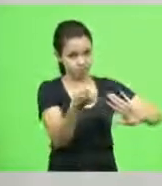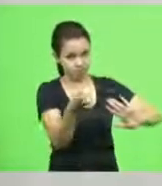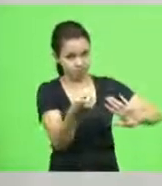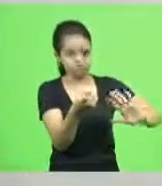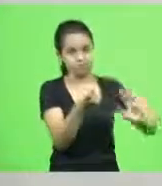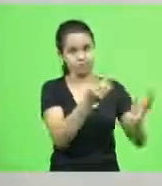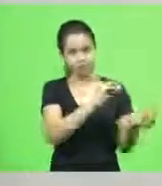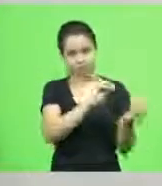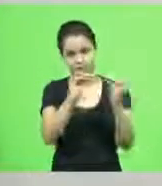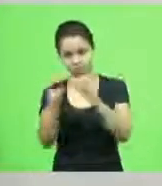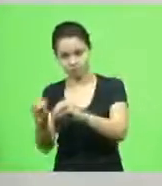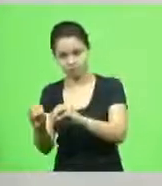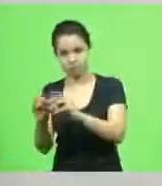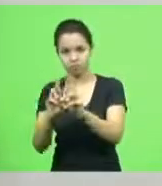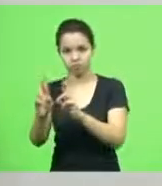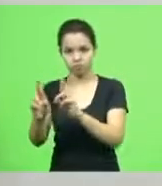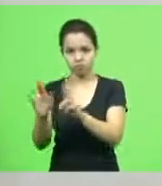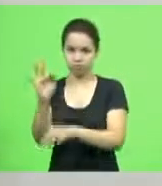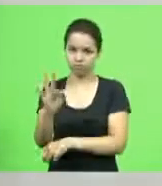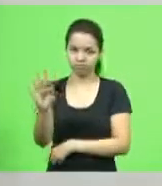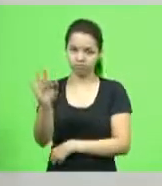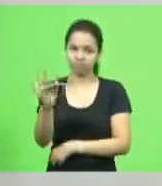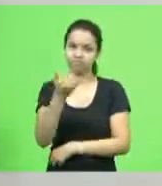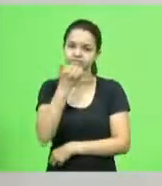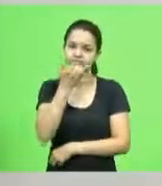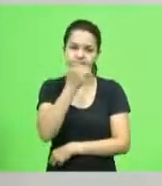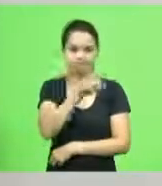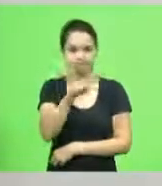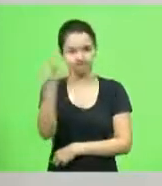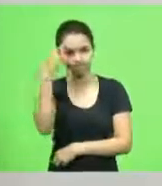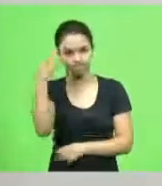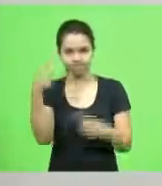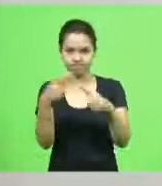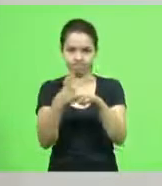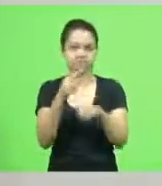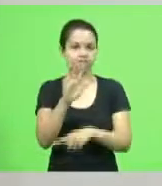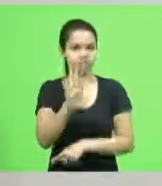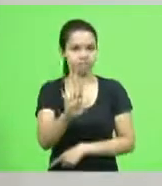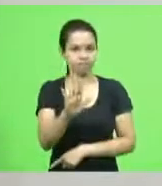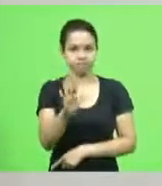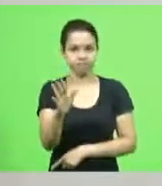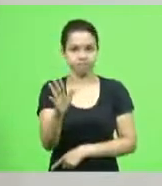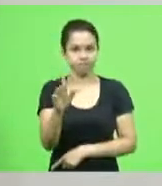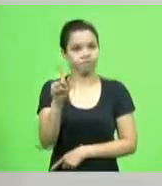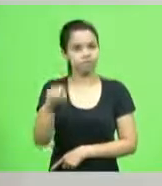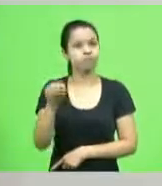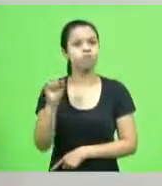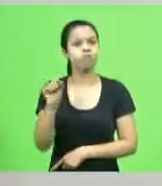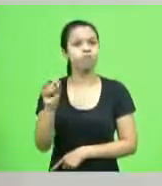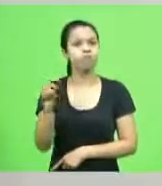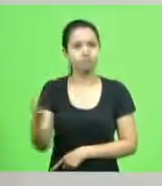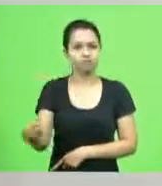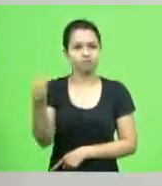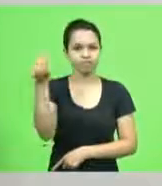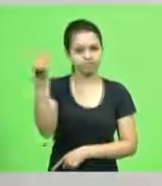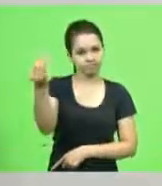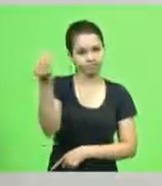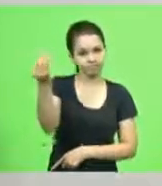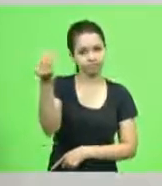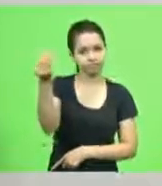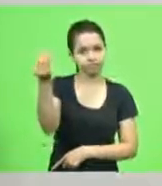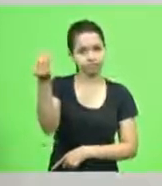me desculpe os que pensam o contrário mas é isso aqui essa aqui é o retrato